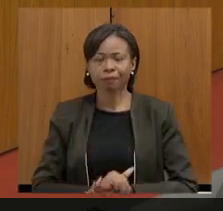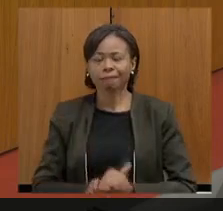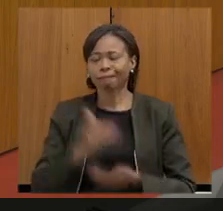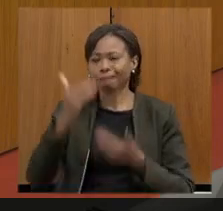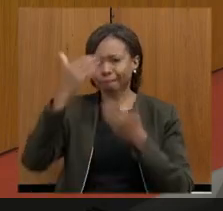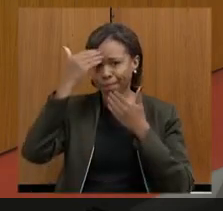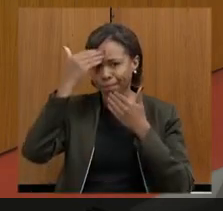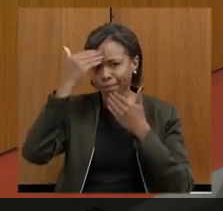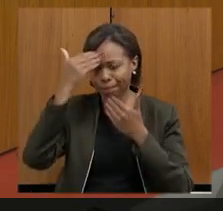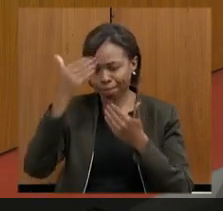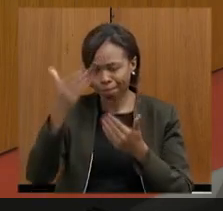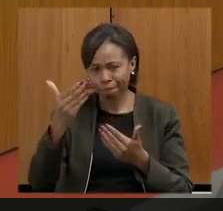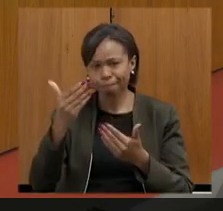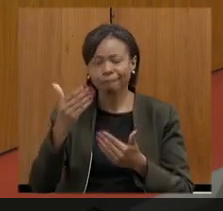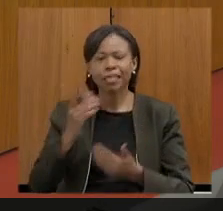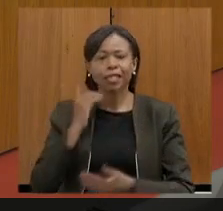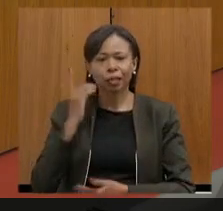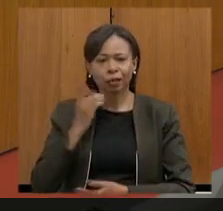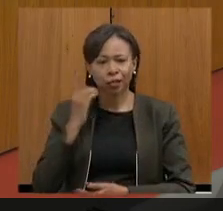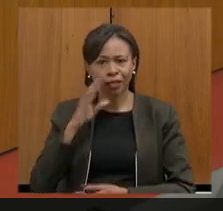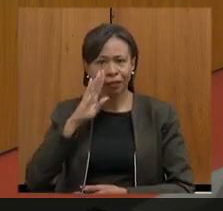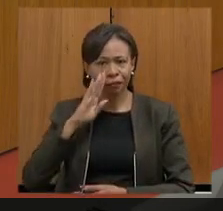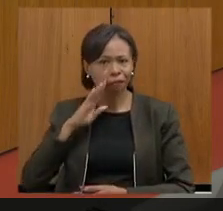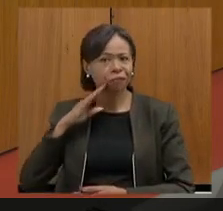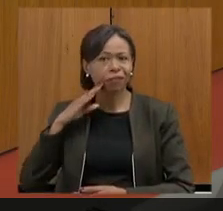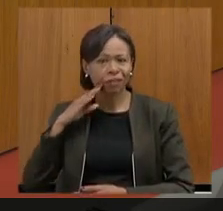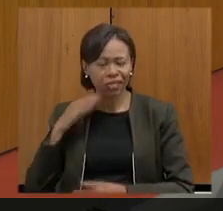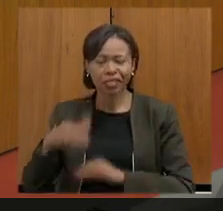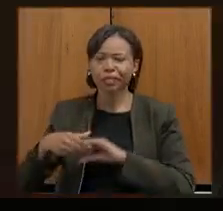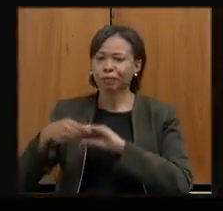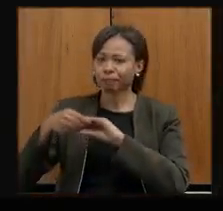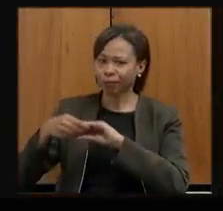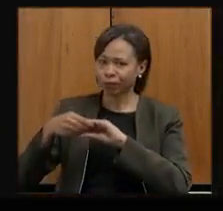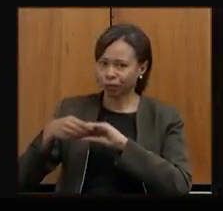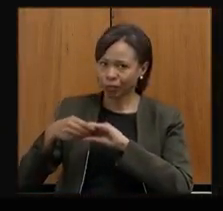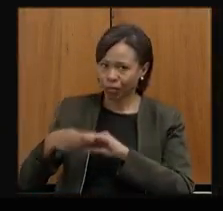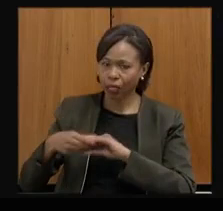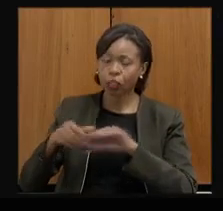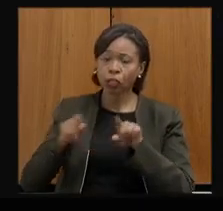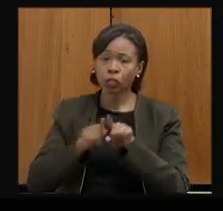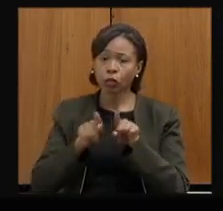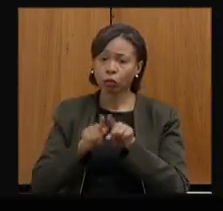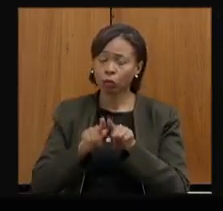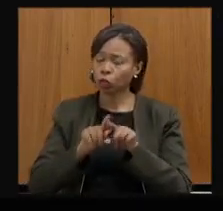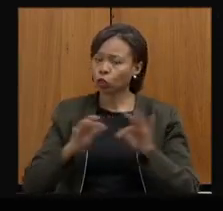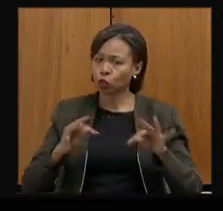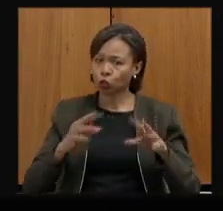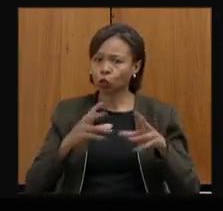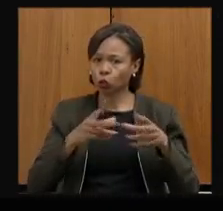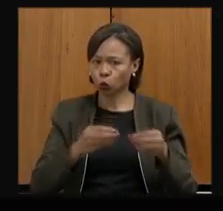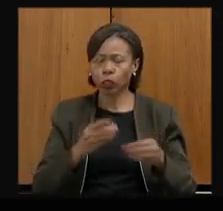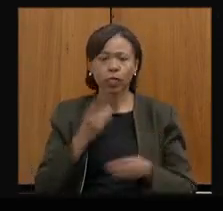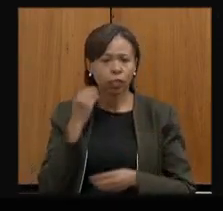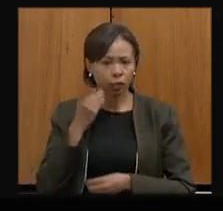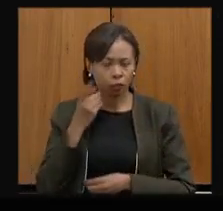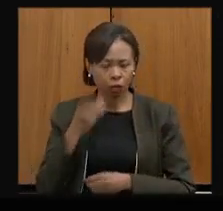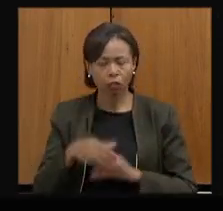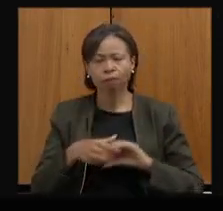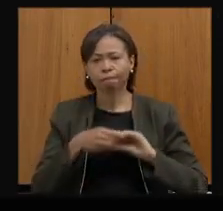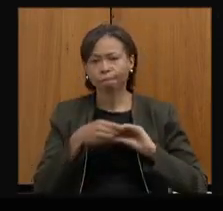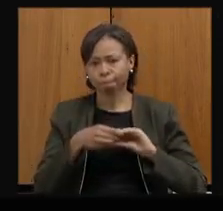obrigado, deputada Beatriz. Eu quero cumprimentá-la e, se eu não cumprimento os deputados que estão aí